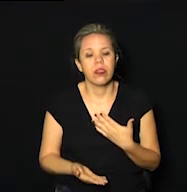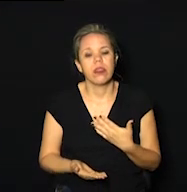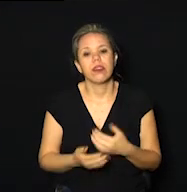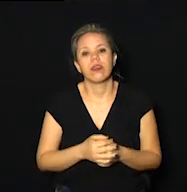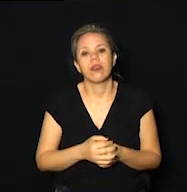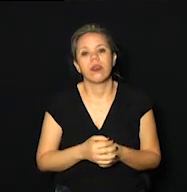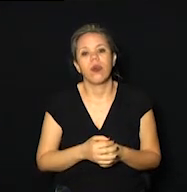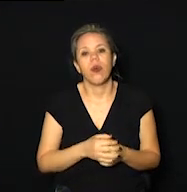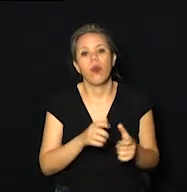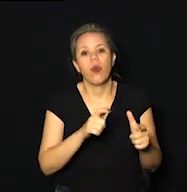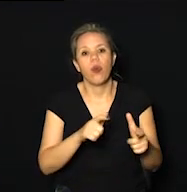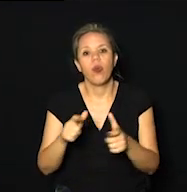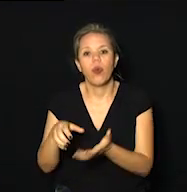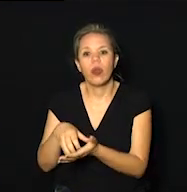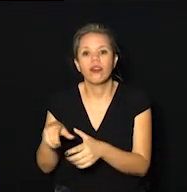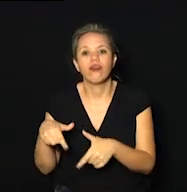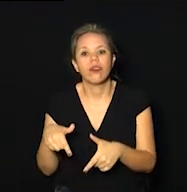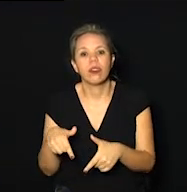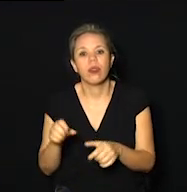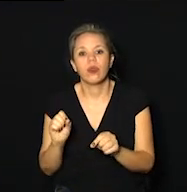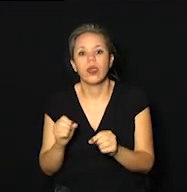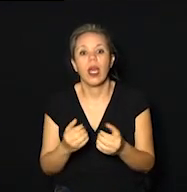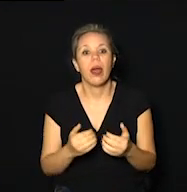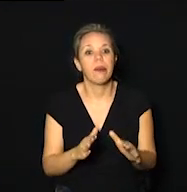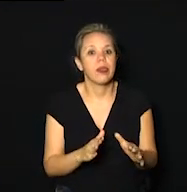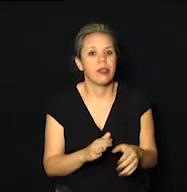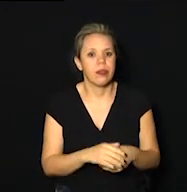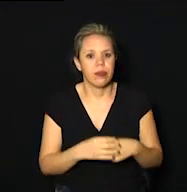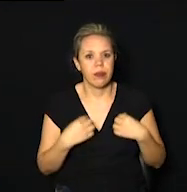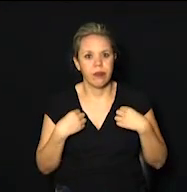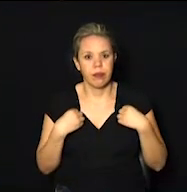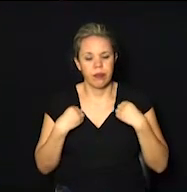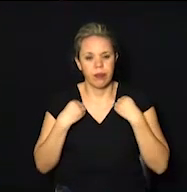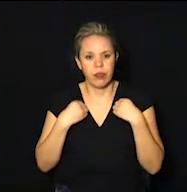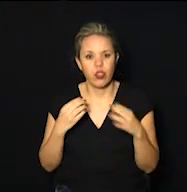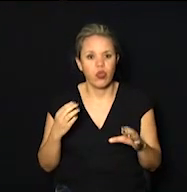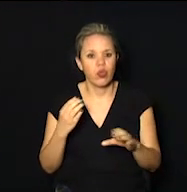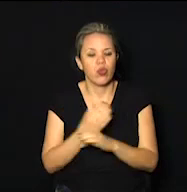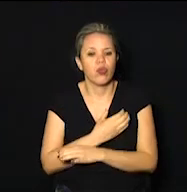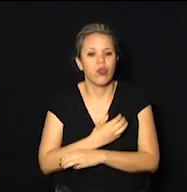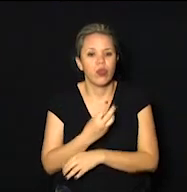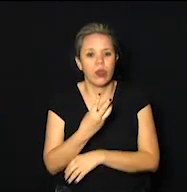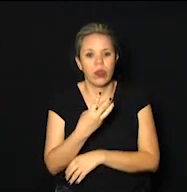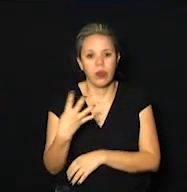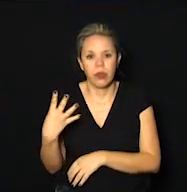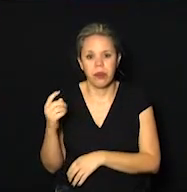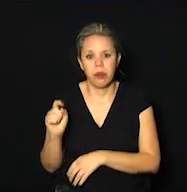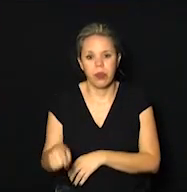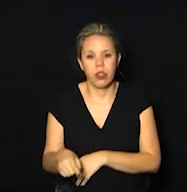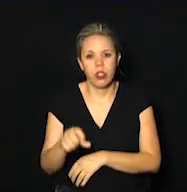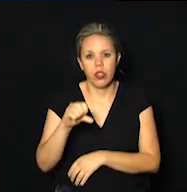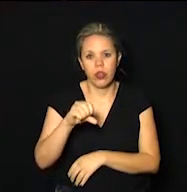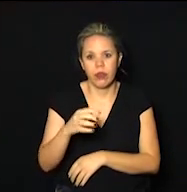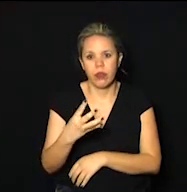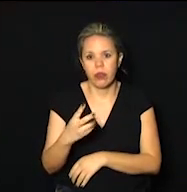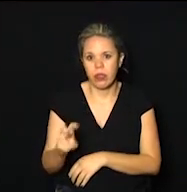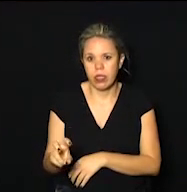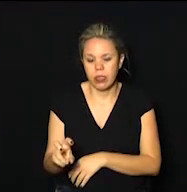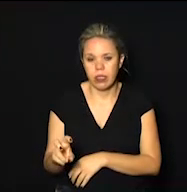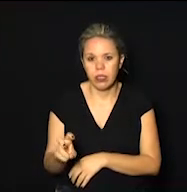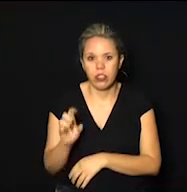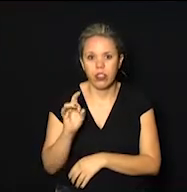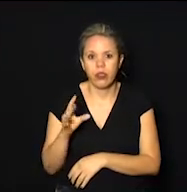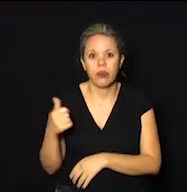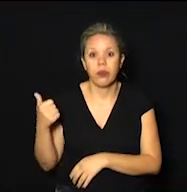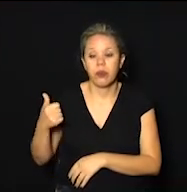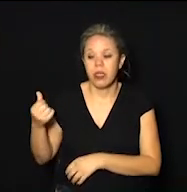postos de trabalho do que abriram, viu Gabriel? No total, 34.945 só no